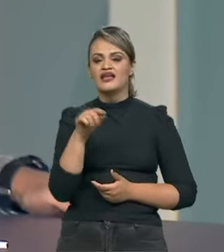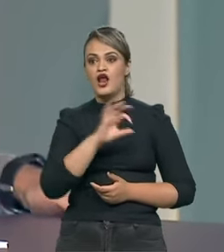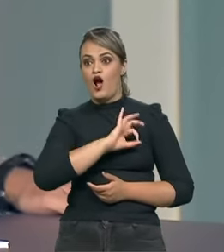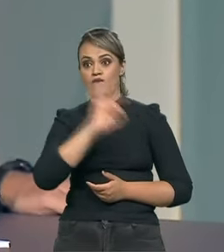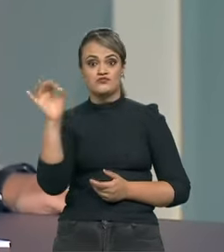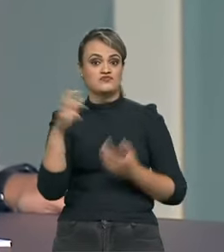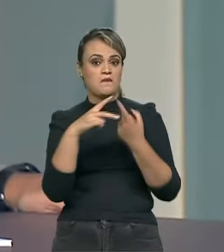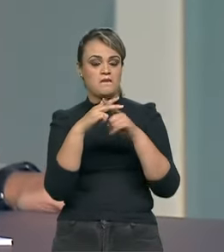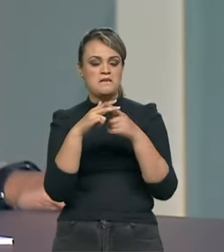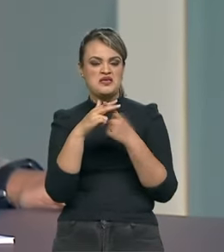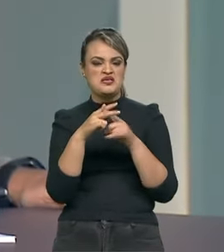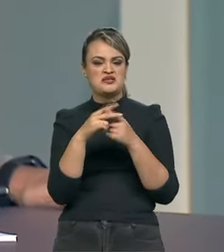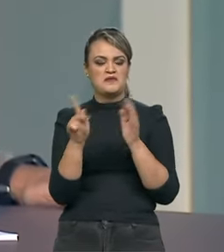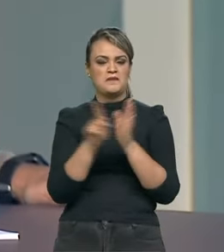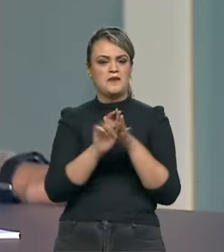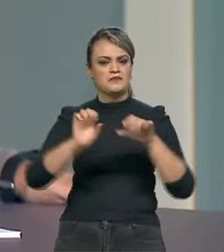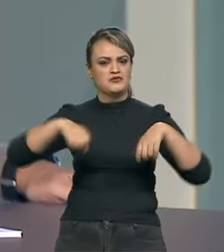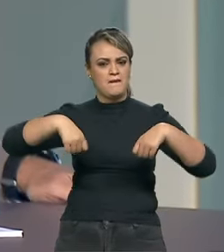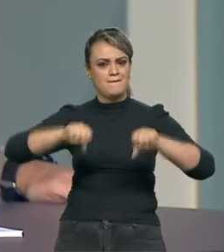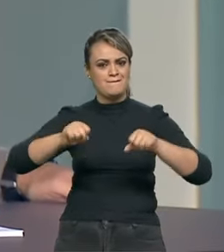mecânico de motocicleta,